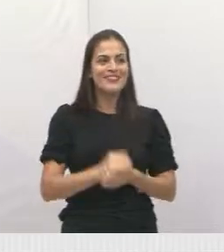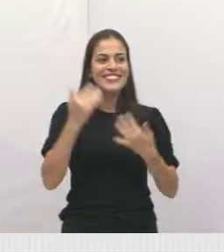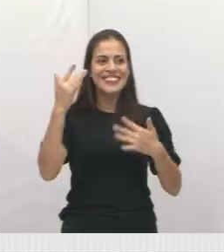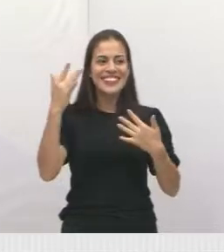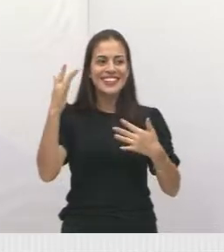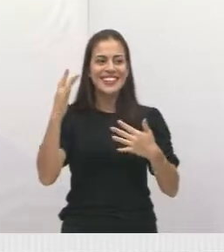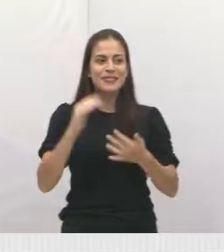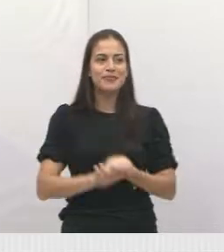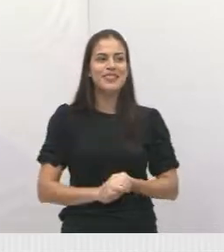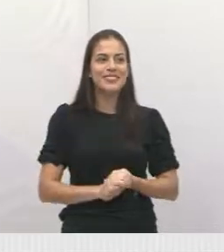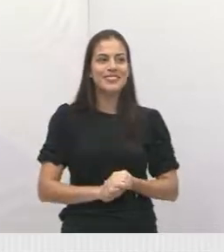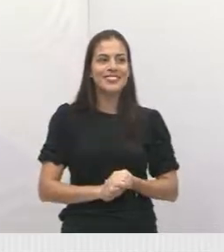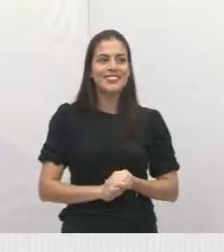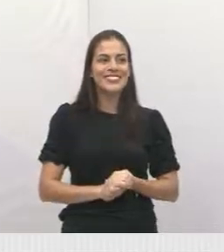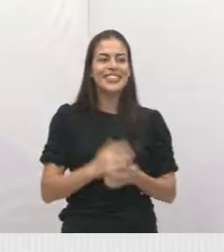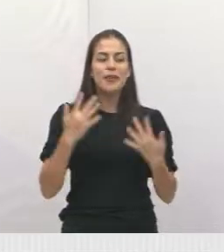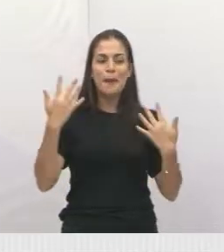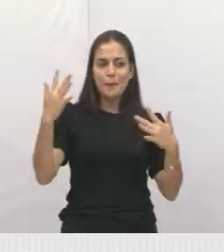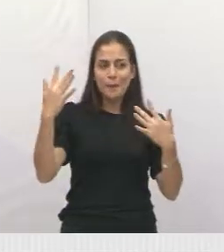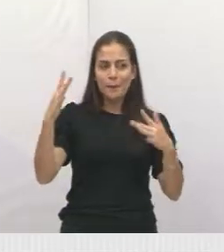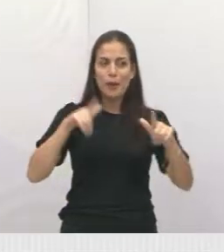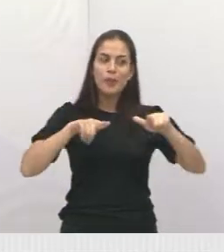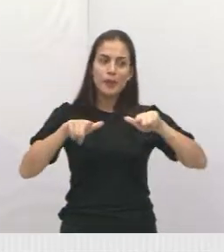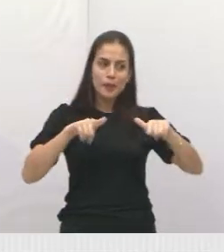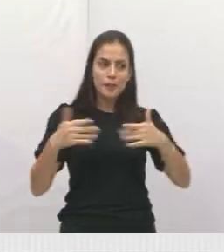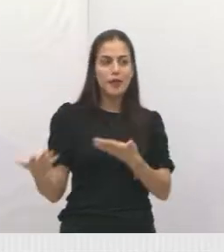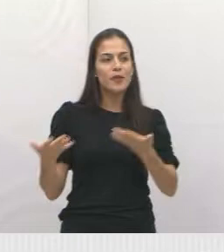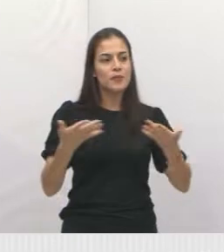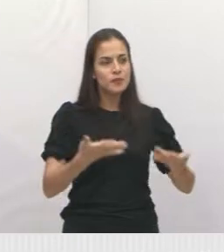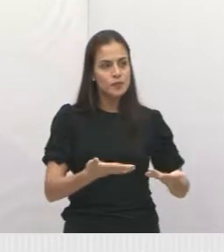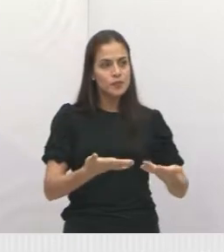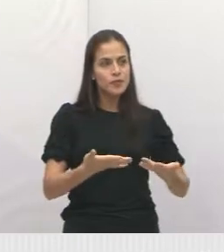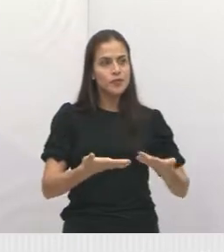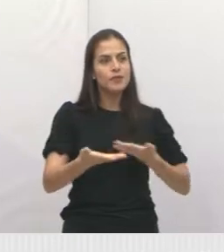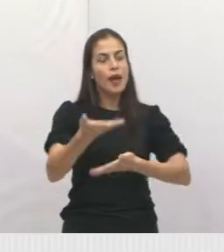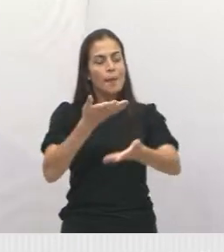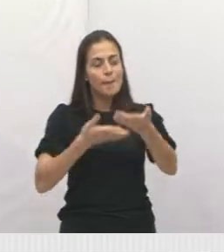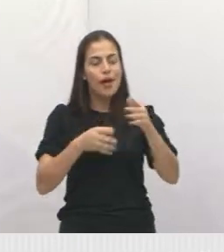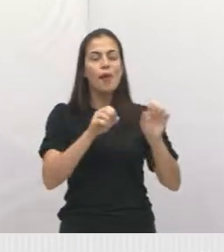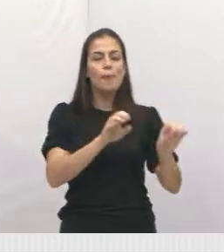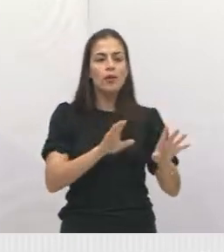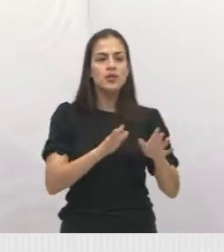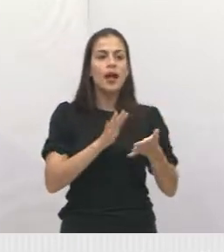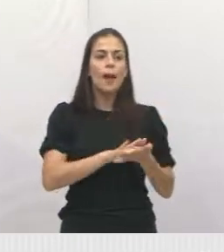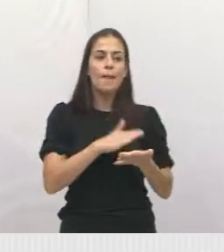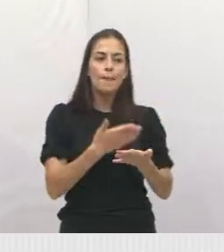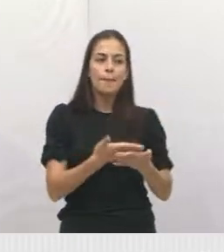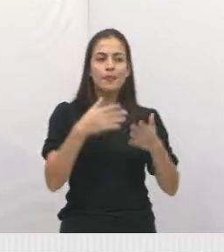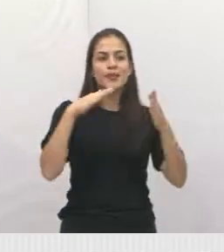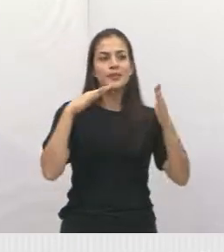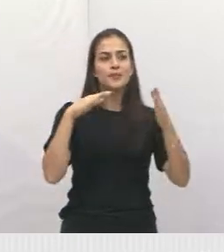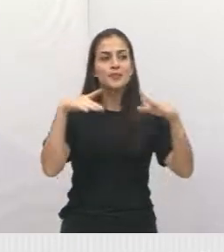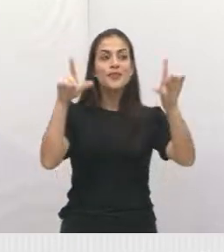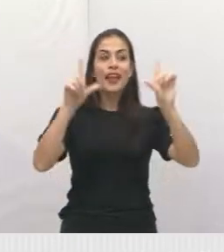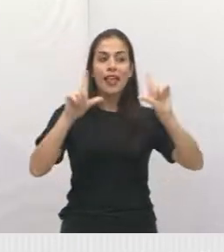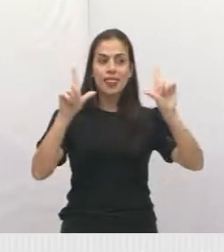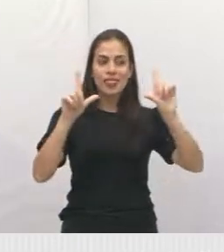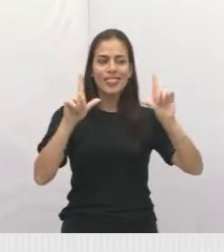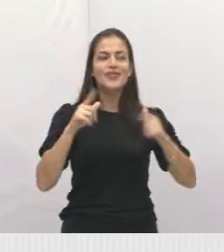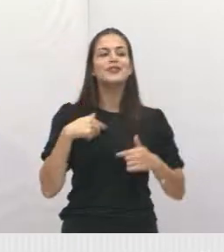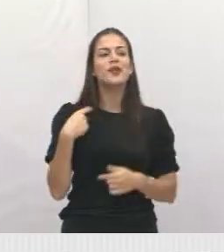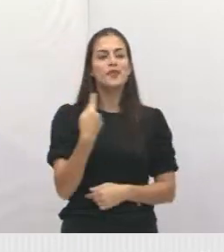aí. Parabéns pelo trabalho que vocês vêm fazendo aqui para poder passar para as pessoas em casa aí a nossa fala.